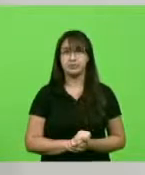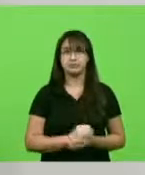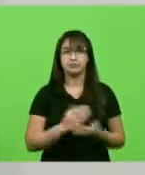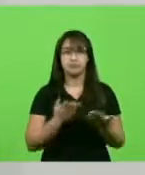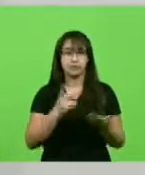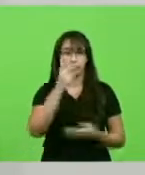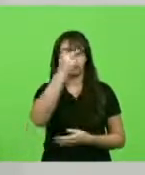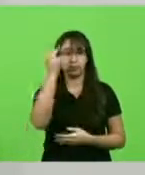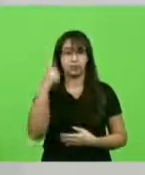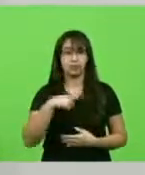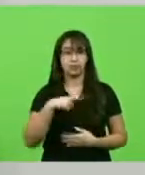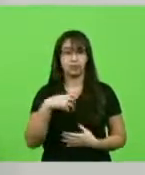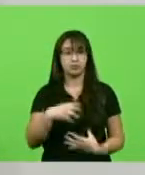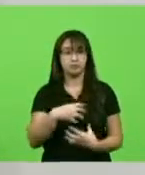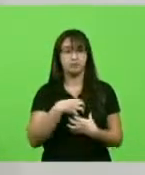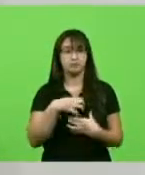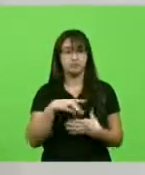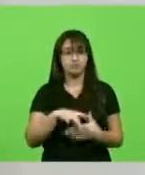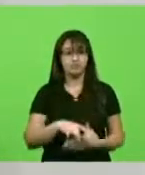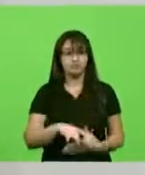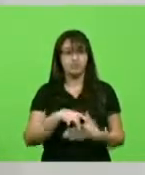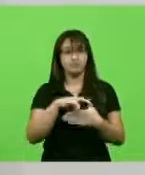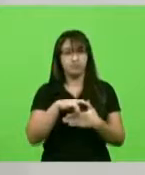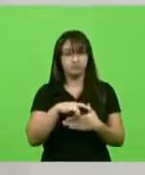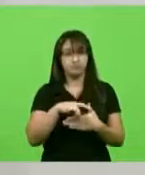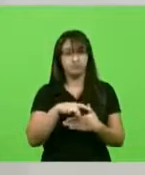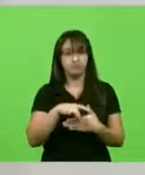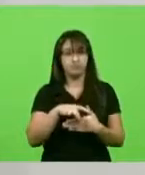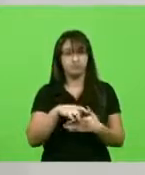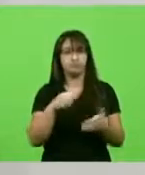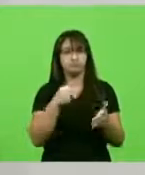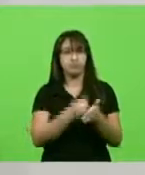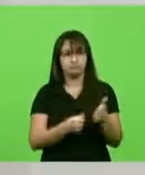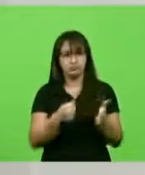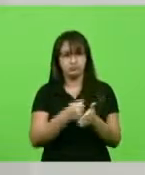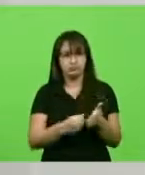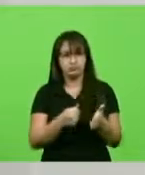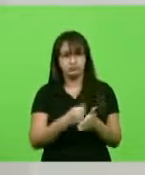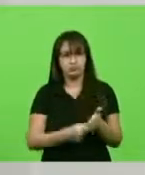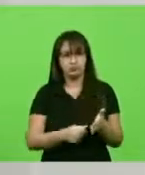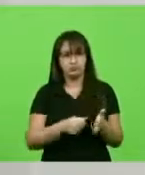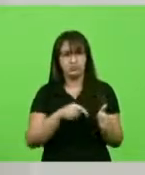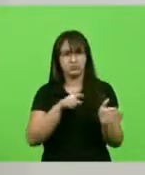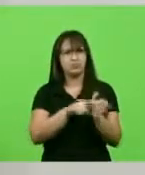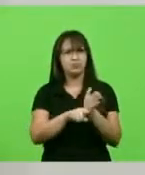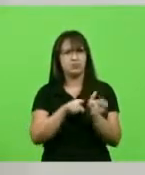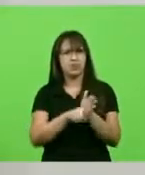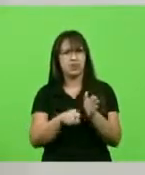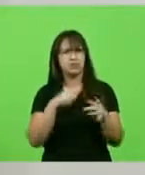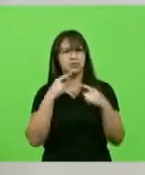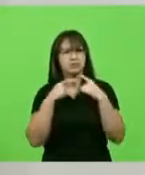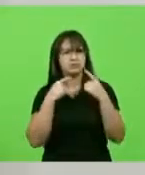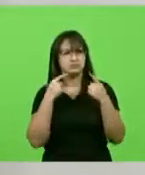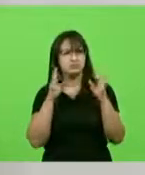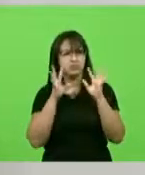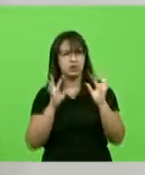liderança, combativo, questionador, mas deu uma grande contribuição,